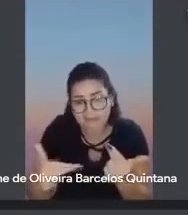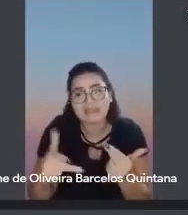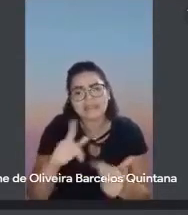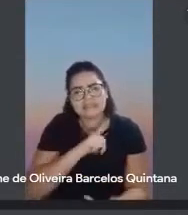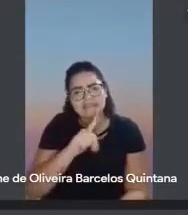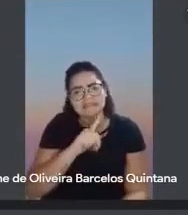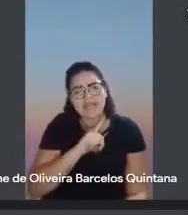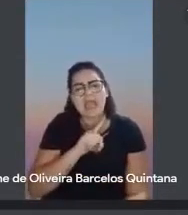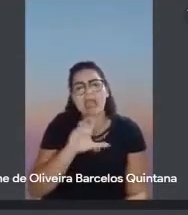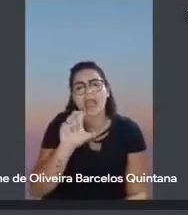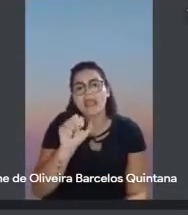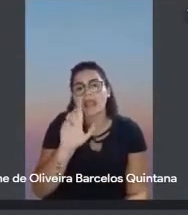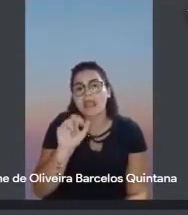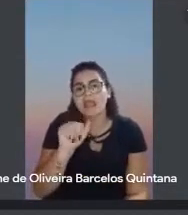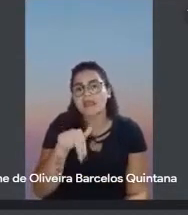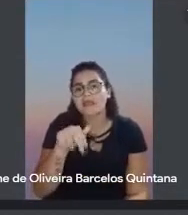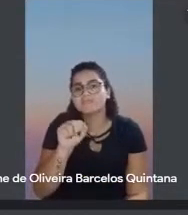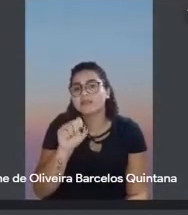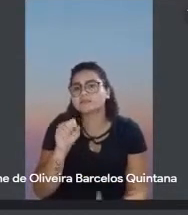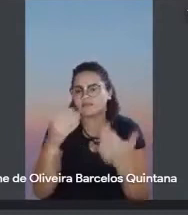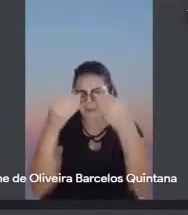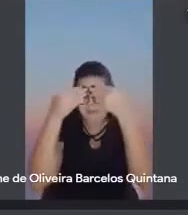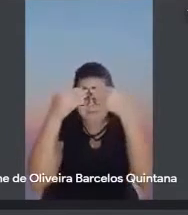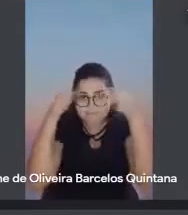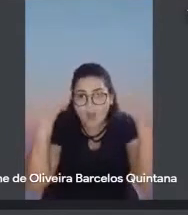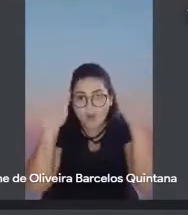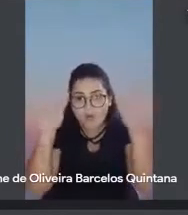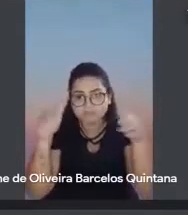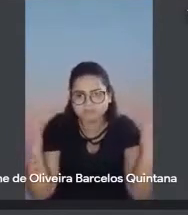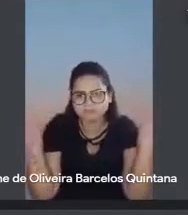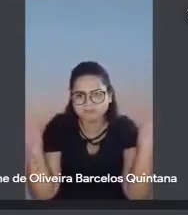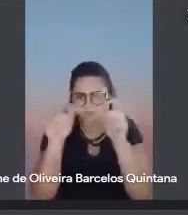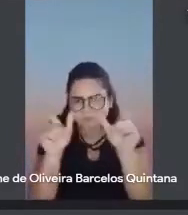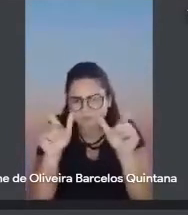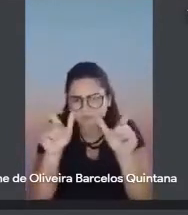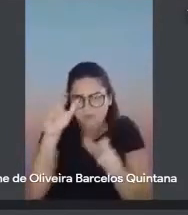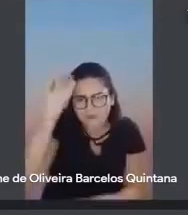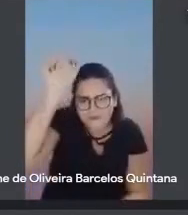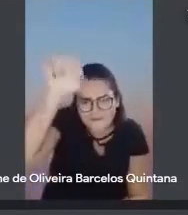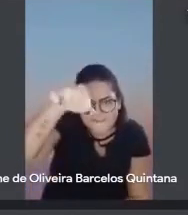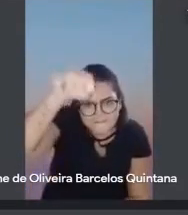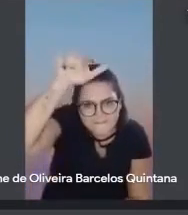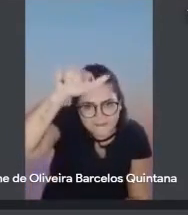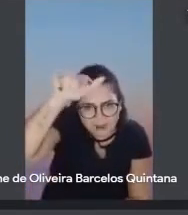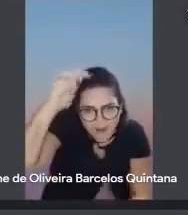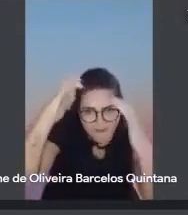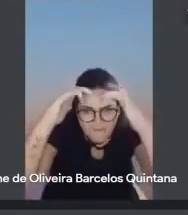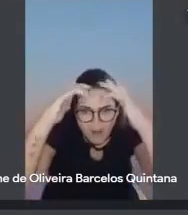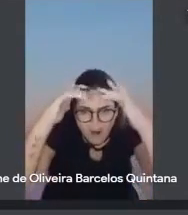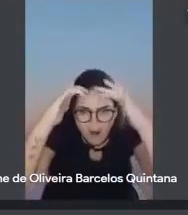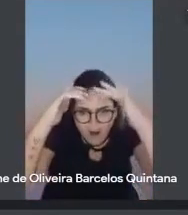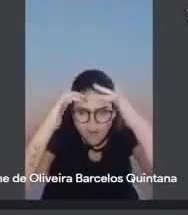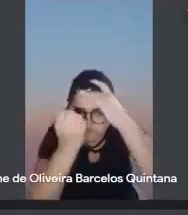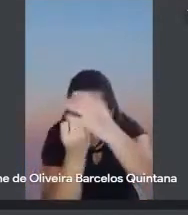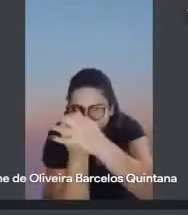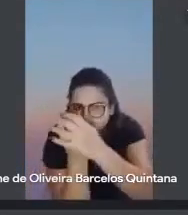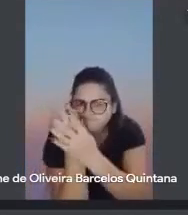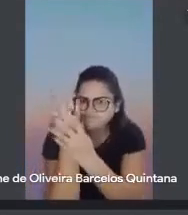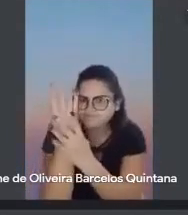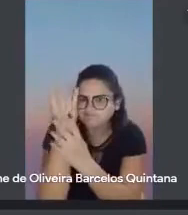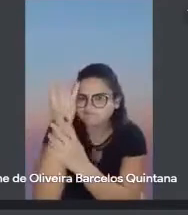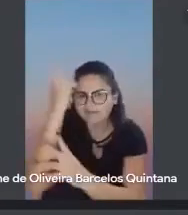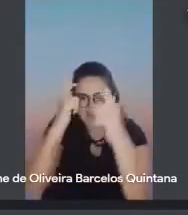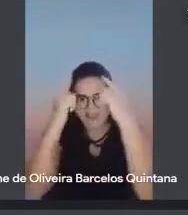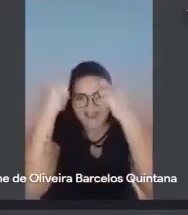dever de abrir os olhos, de colocar semente na cabeça de muita gente. O percurso que nós fizemos